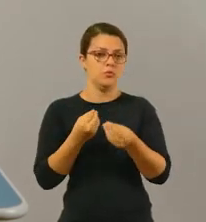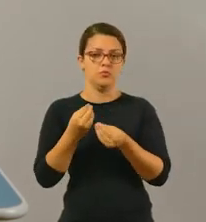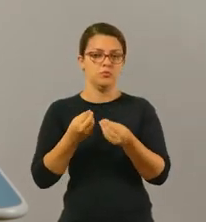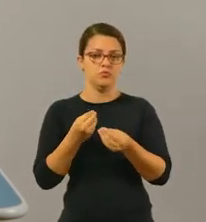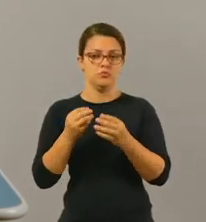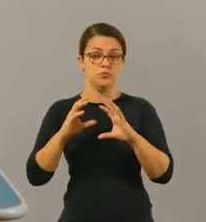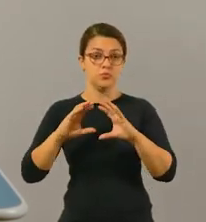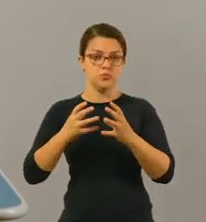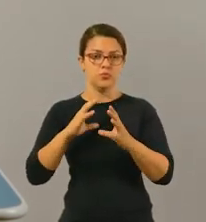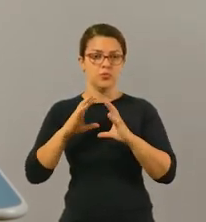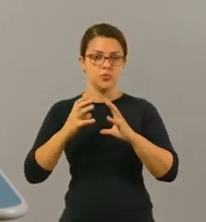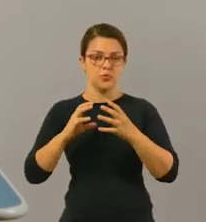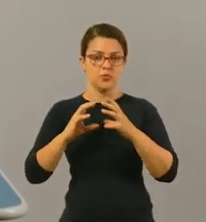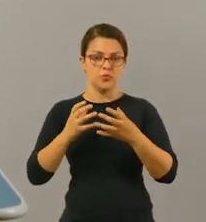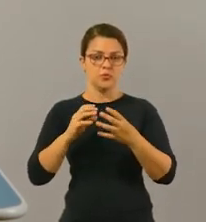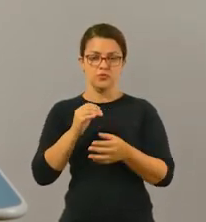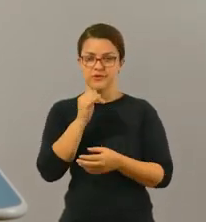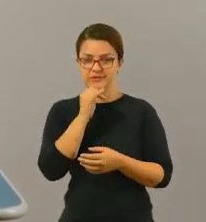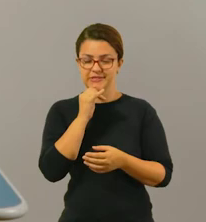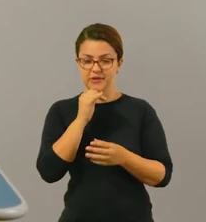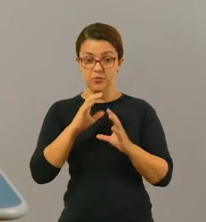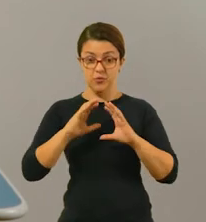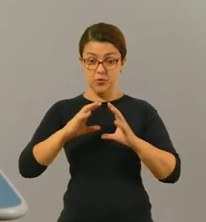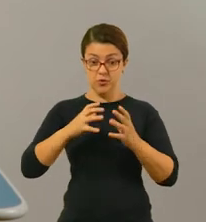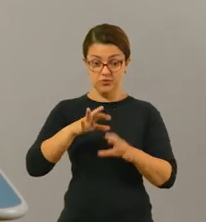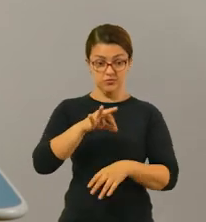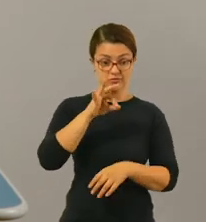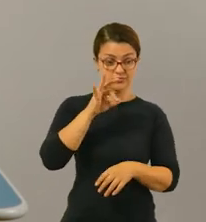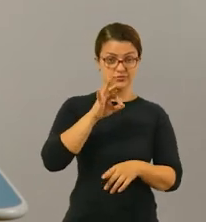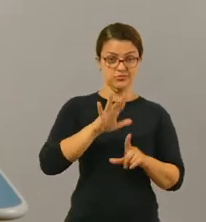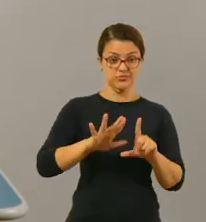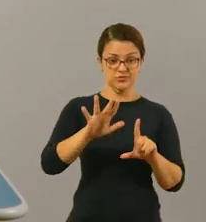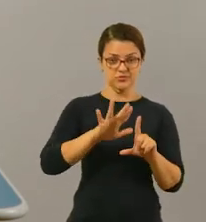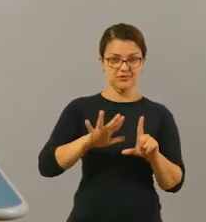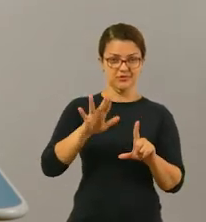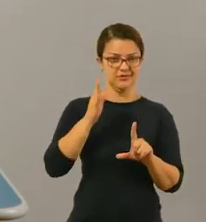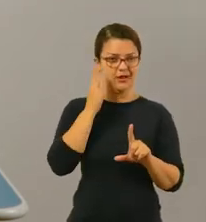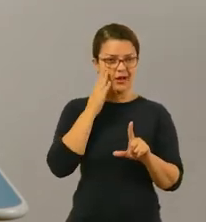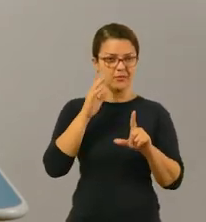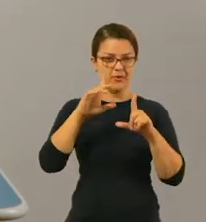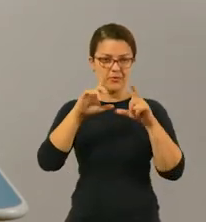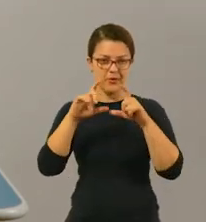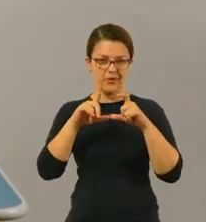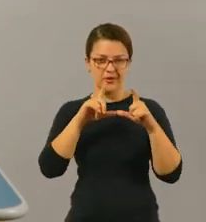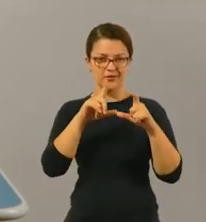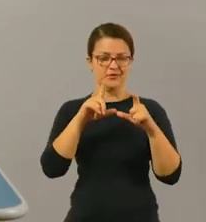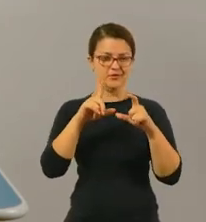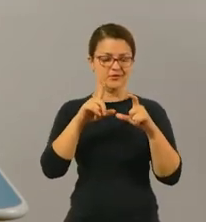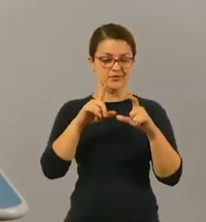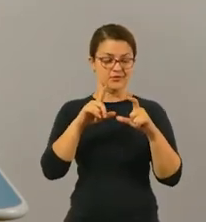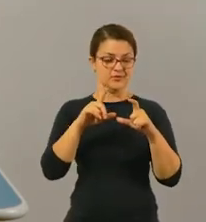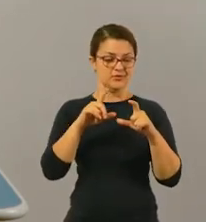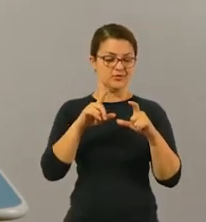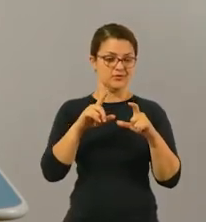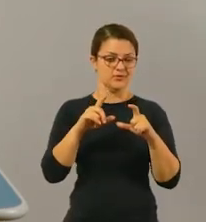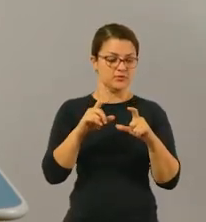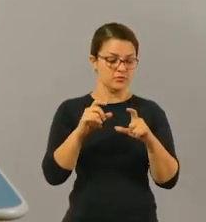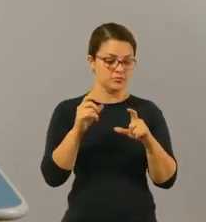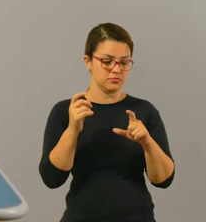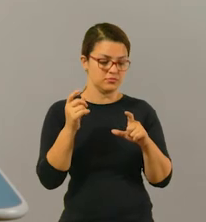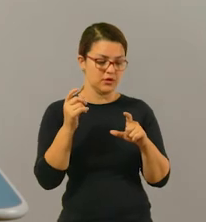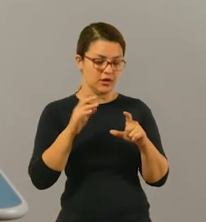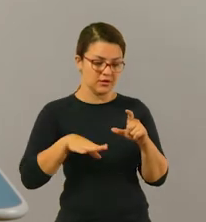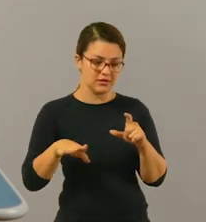caracteriza o som dentro de um jogo de futebol. Ah, eu tirei a bola de futebol e eu tirei aquela máquina fotográfica. Você vai ter que